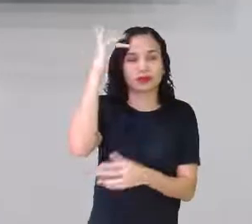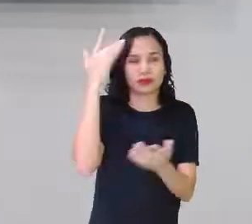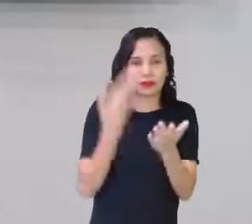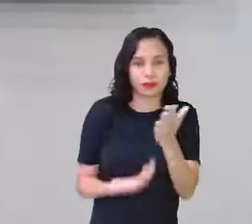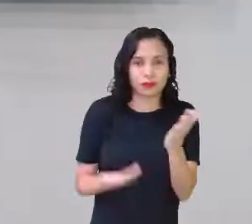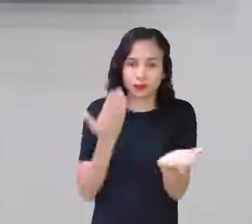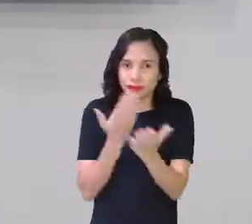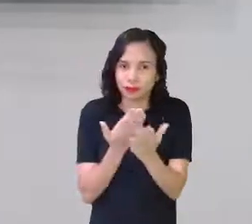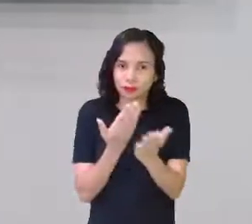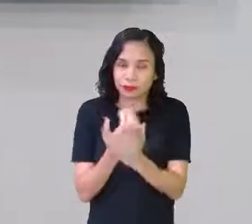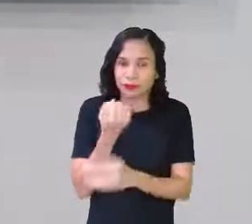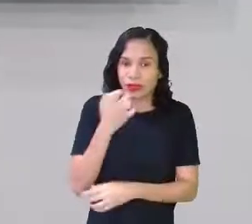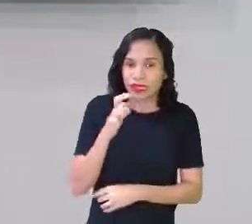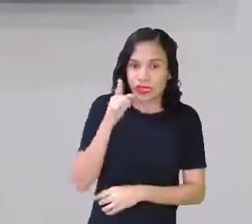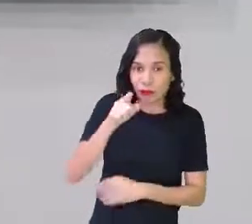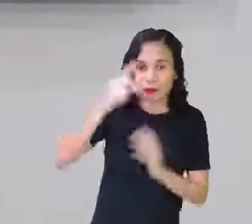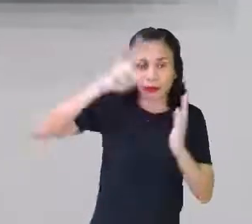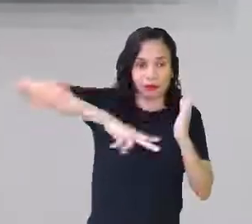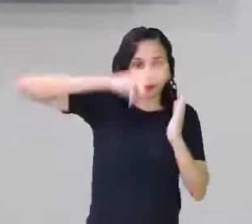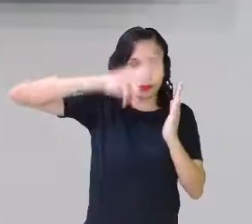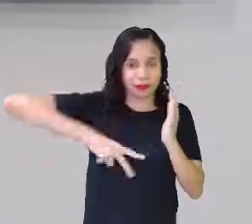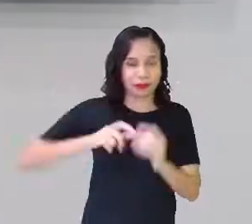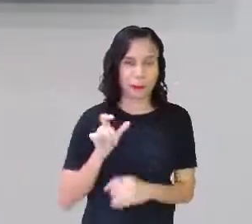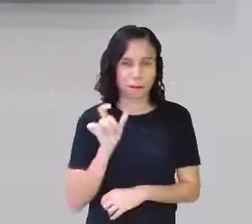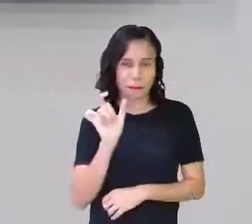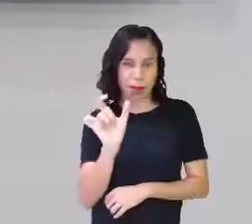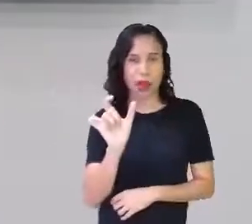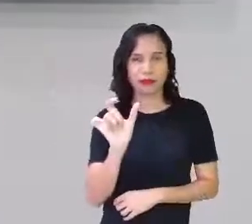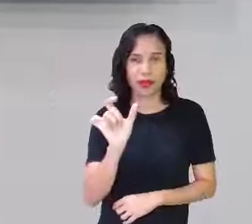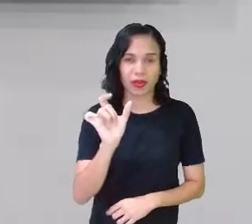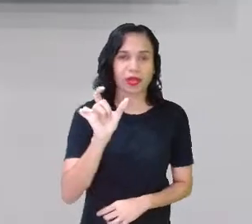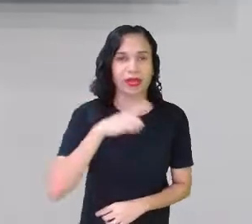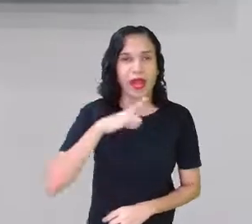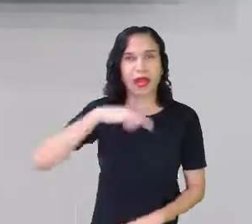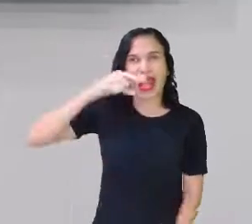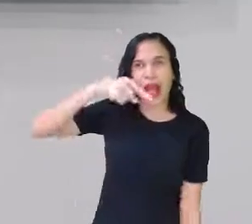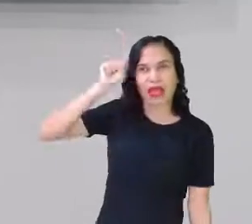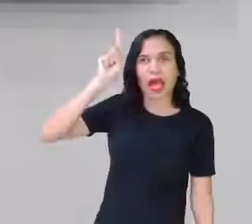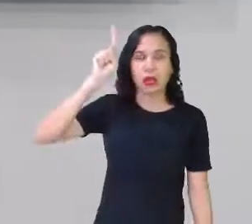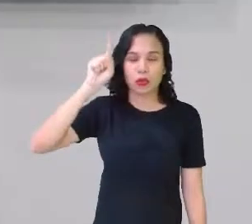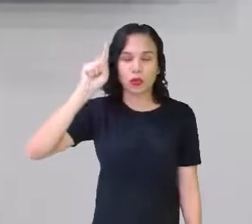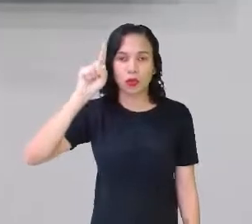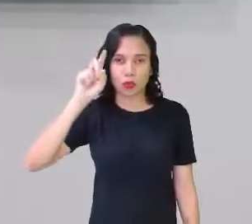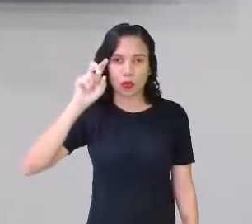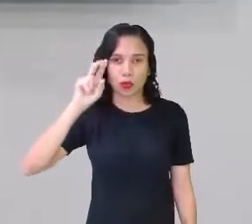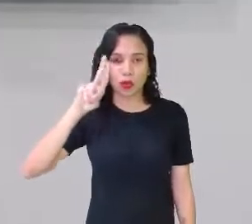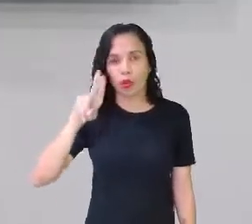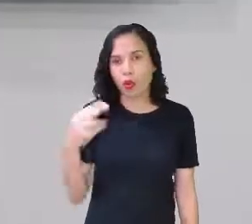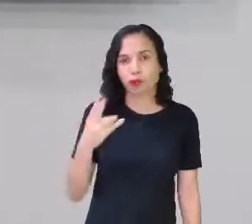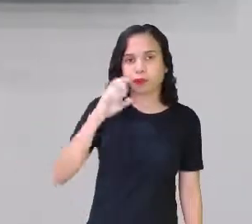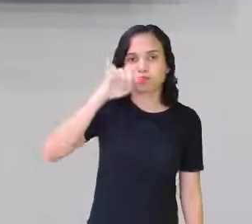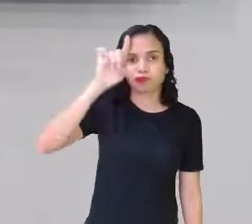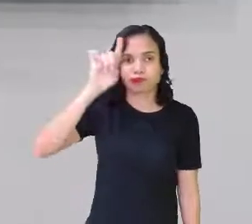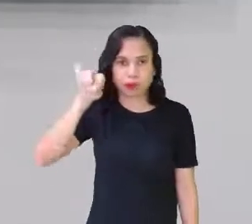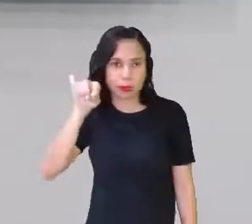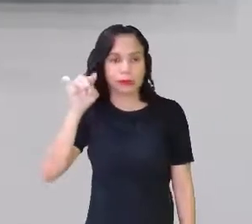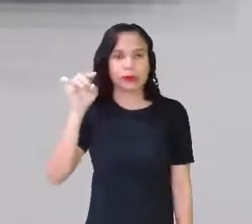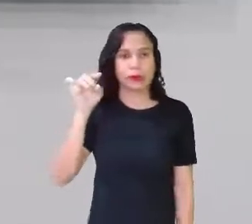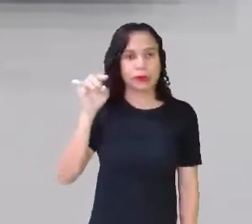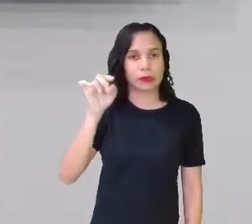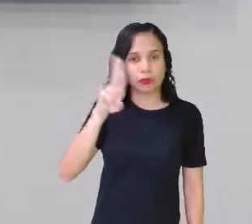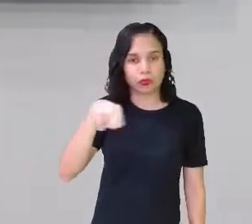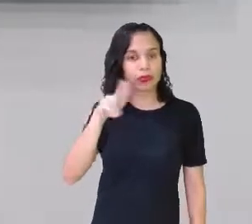a aula. Se você vai ler uma palavra e ela está acentuada, ou com acento agudo, ou com acento